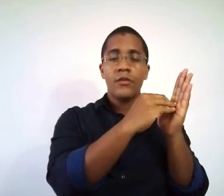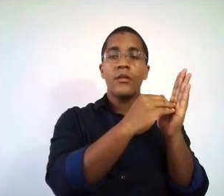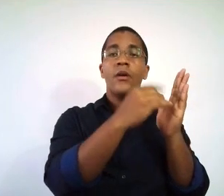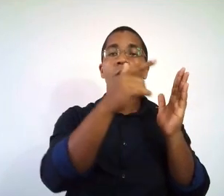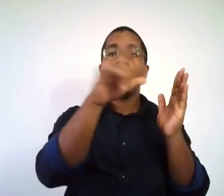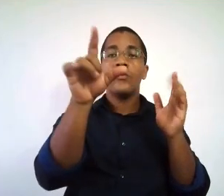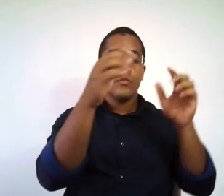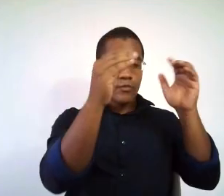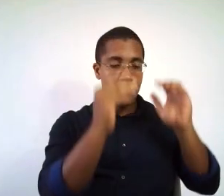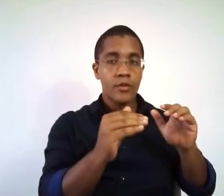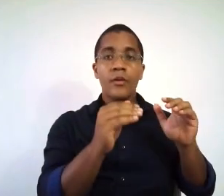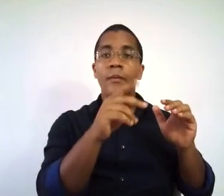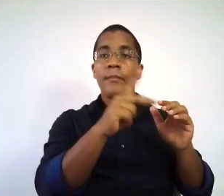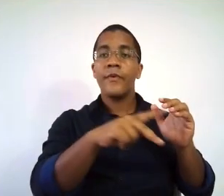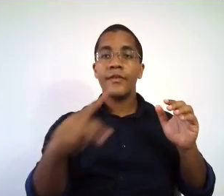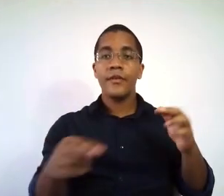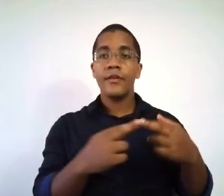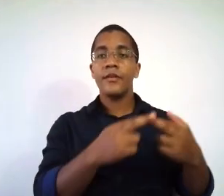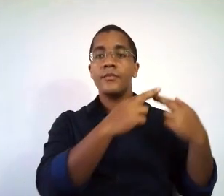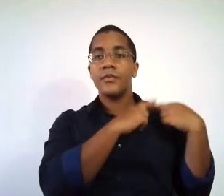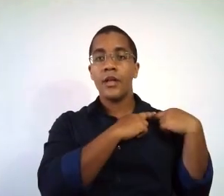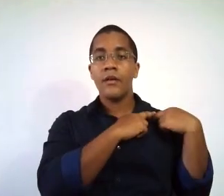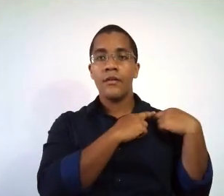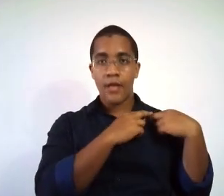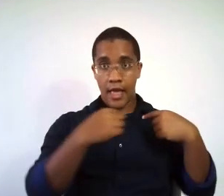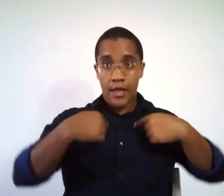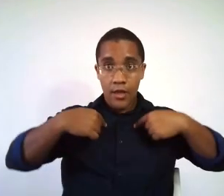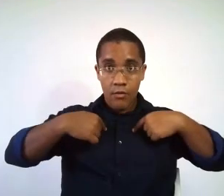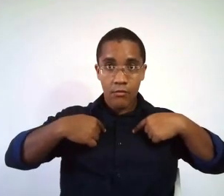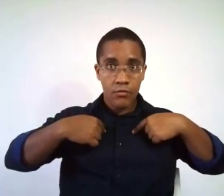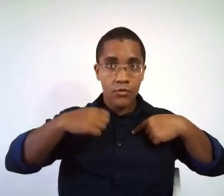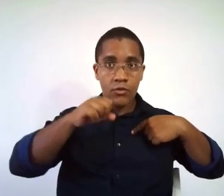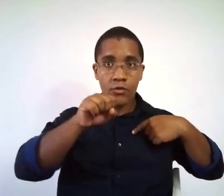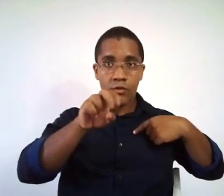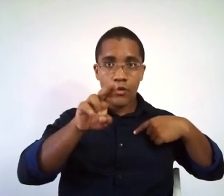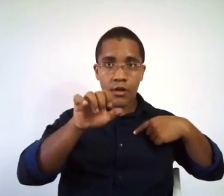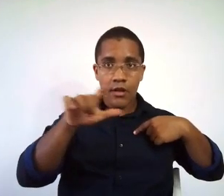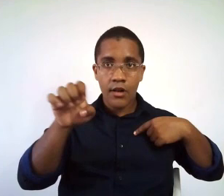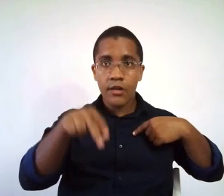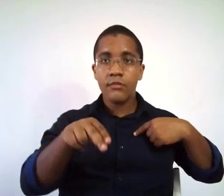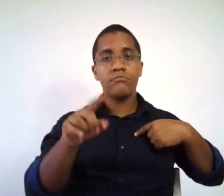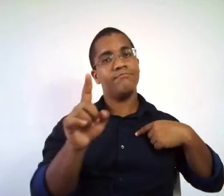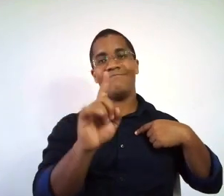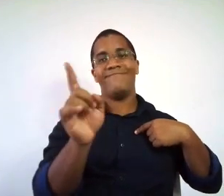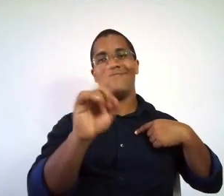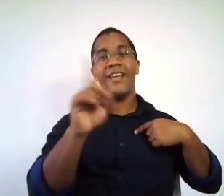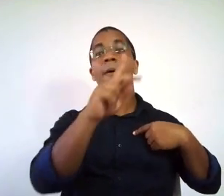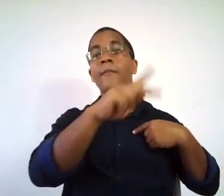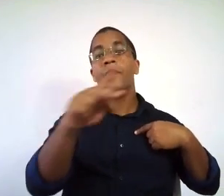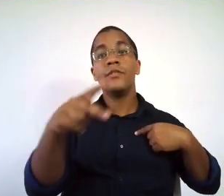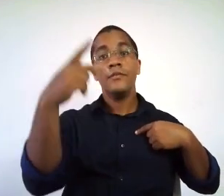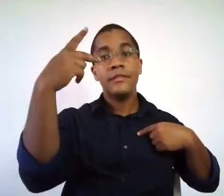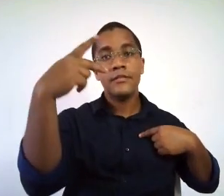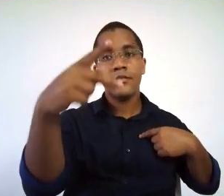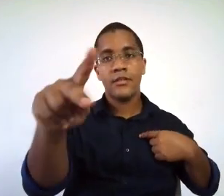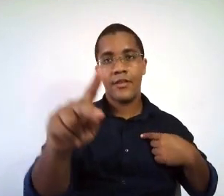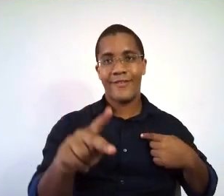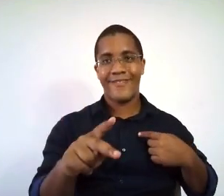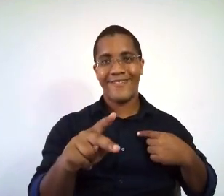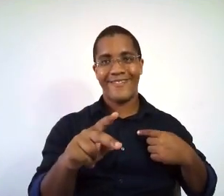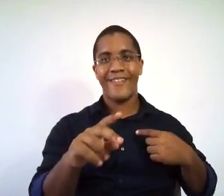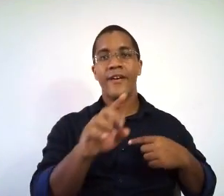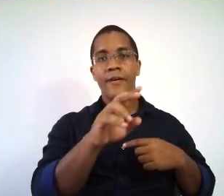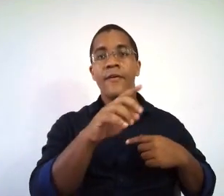professor responsável? Nesse caso, não sou eu. O professor responsável é o seu professor de educação física. Então, você vai